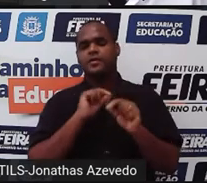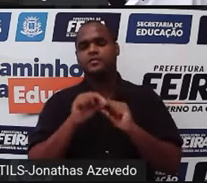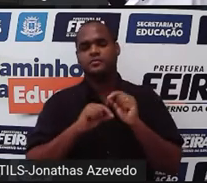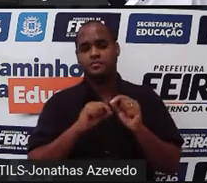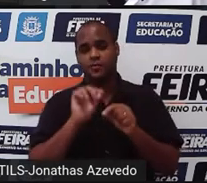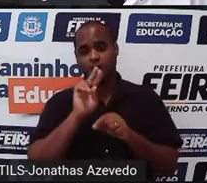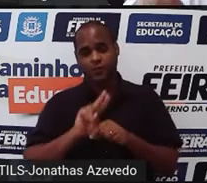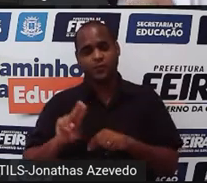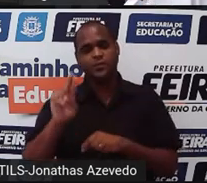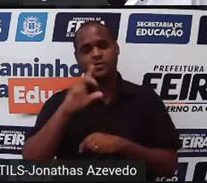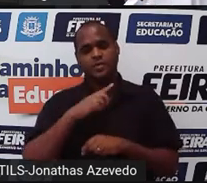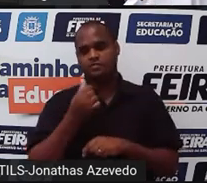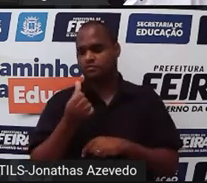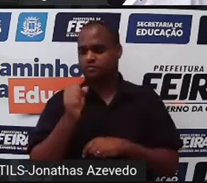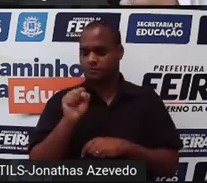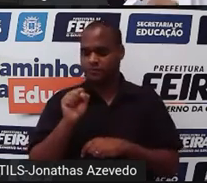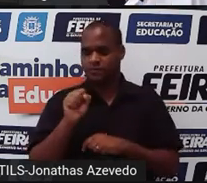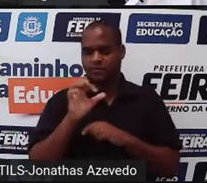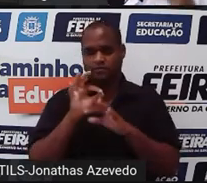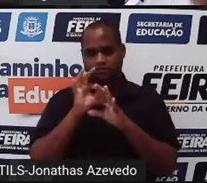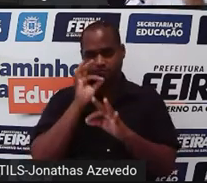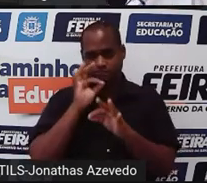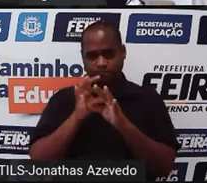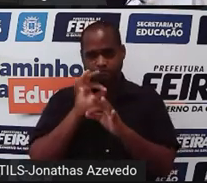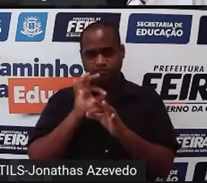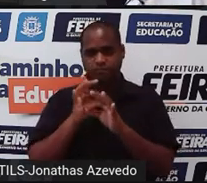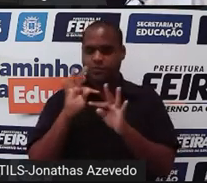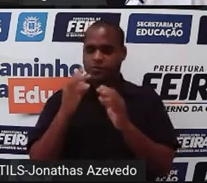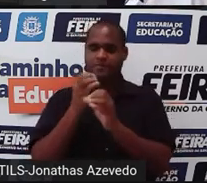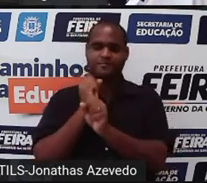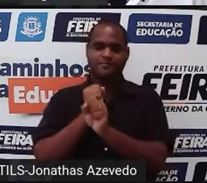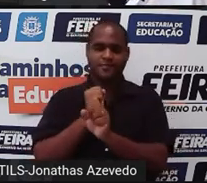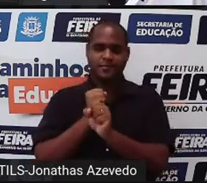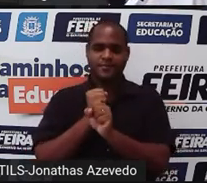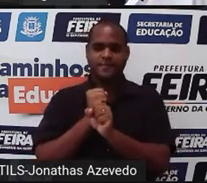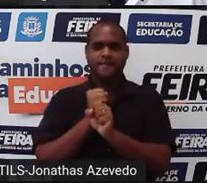vai ser usado 68 canudos no total.